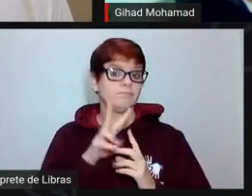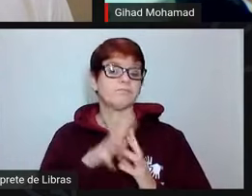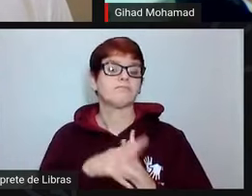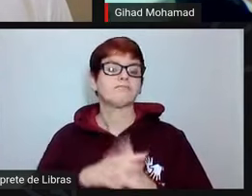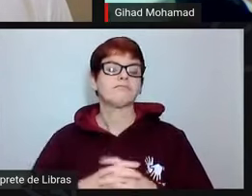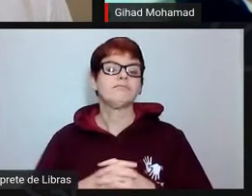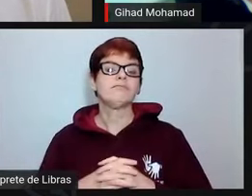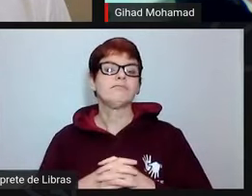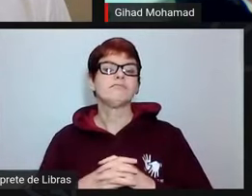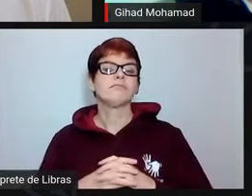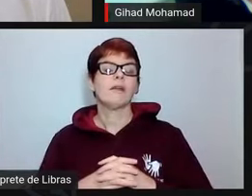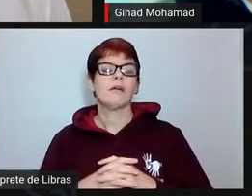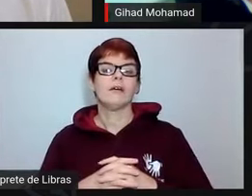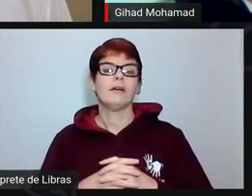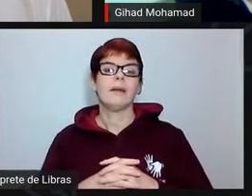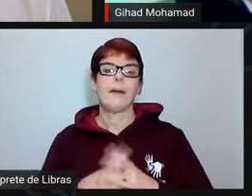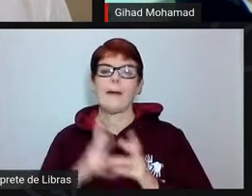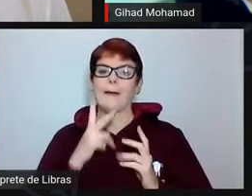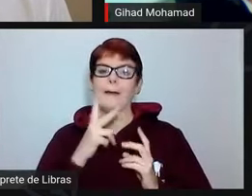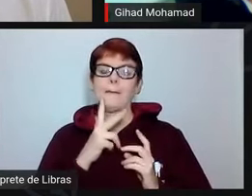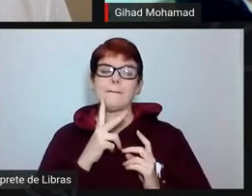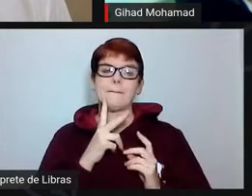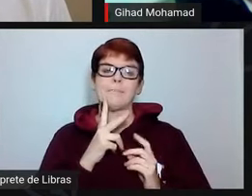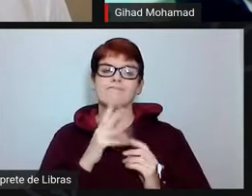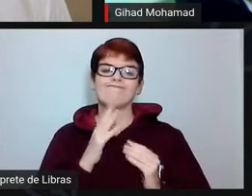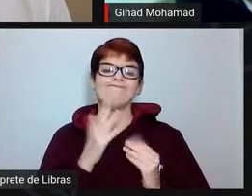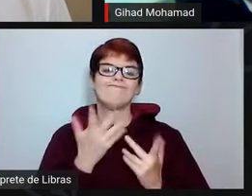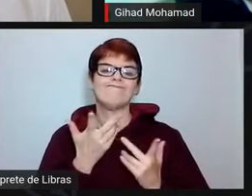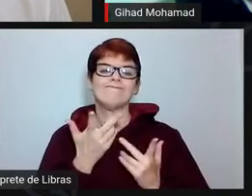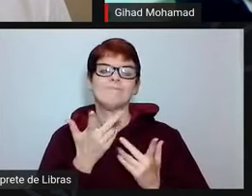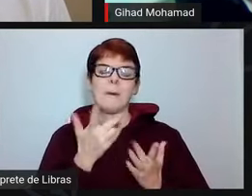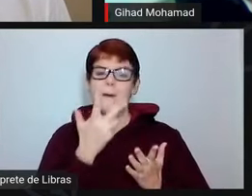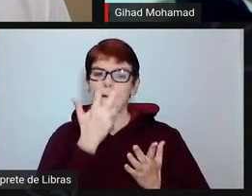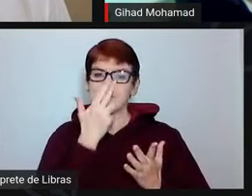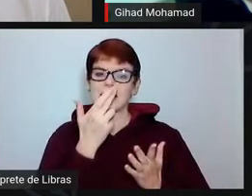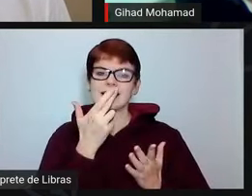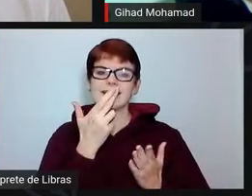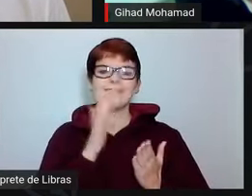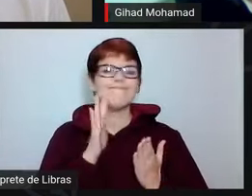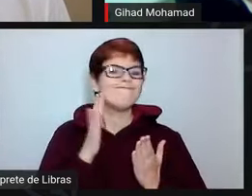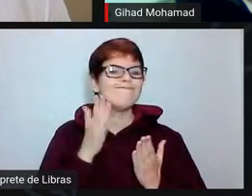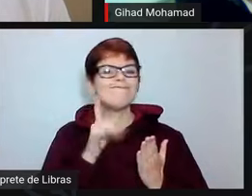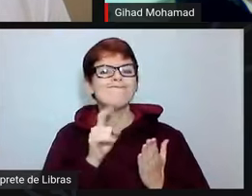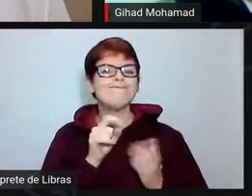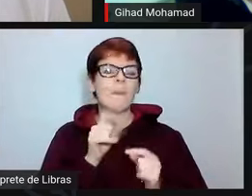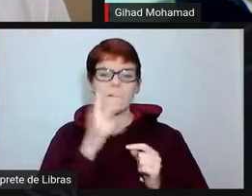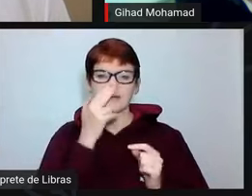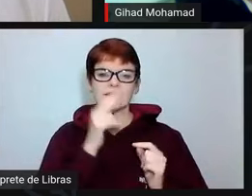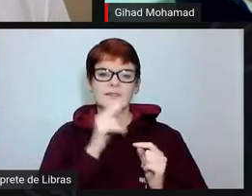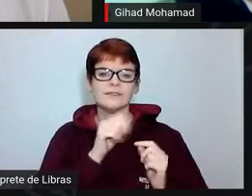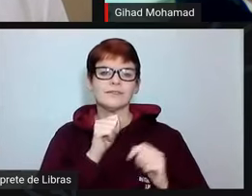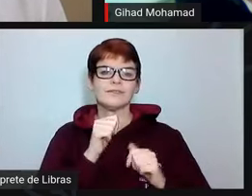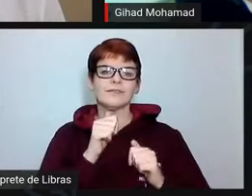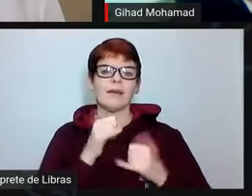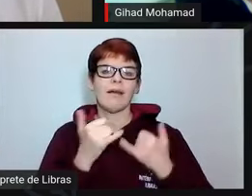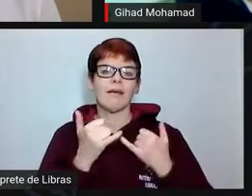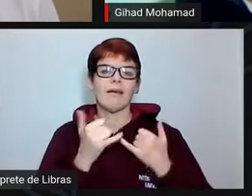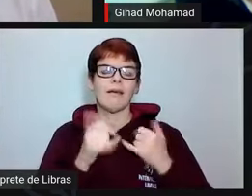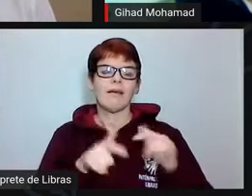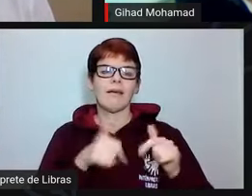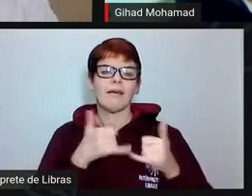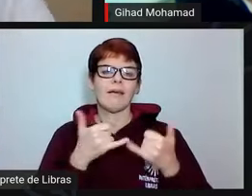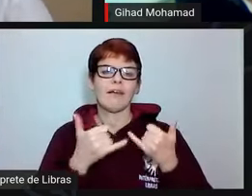é enganoso o fato de que nós estando em atividade remota para os nossos estudantes assistente estudantil